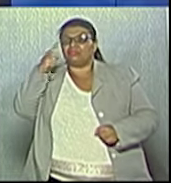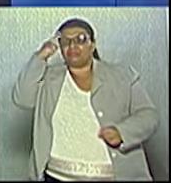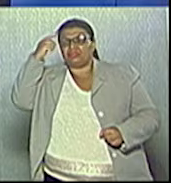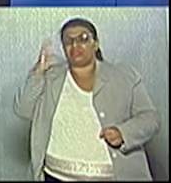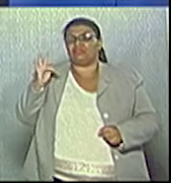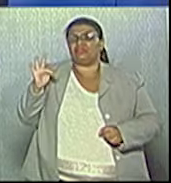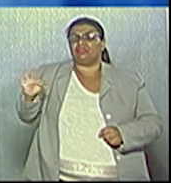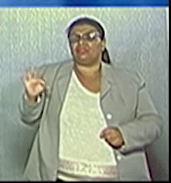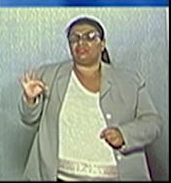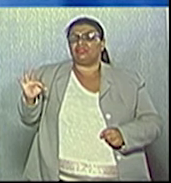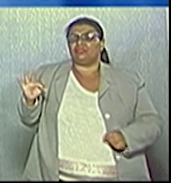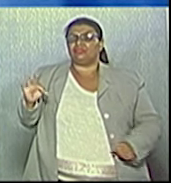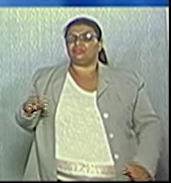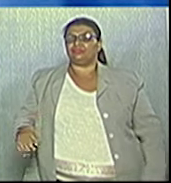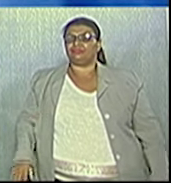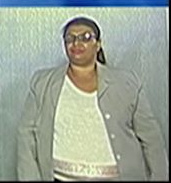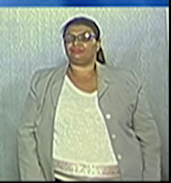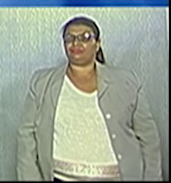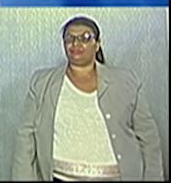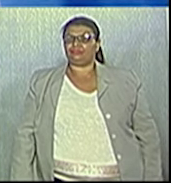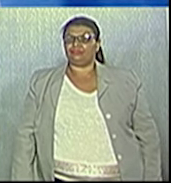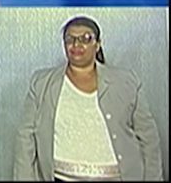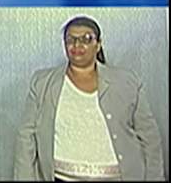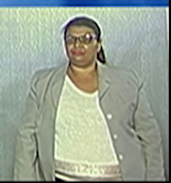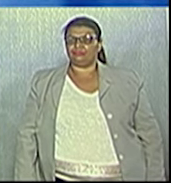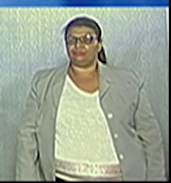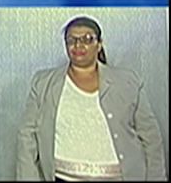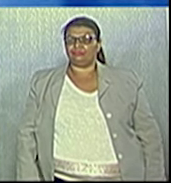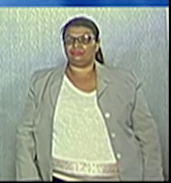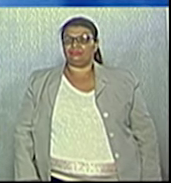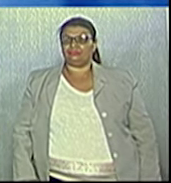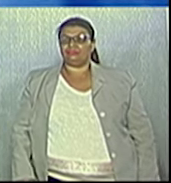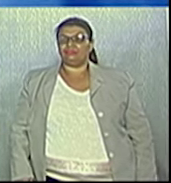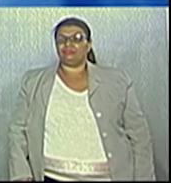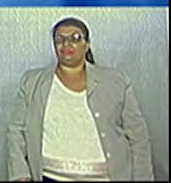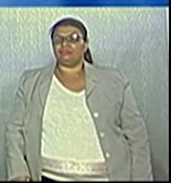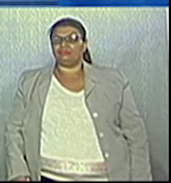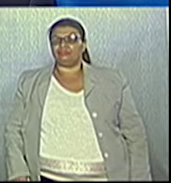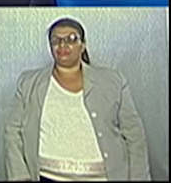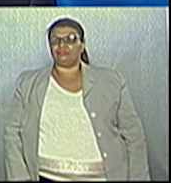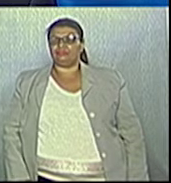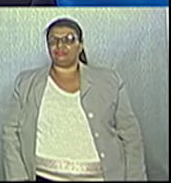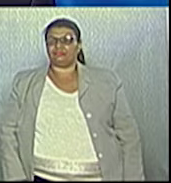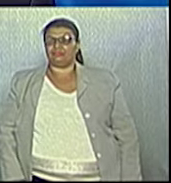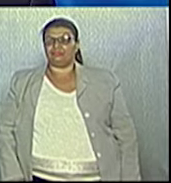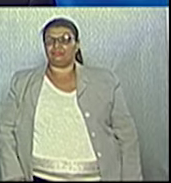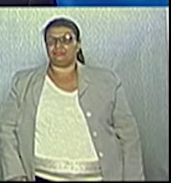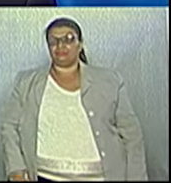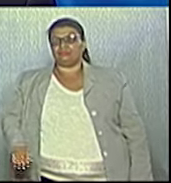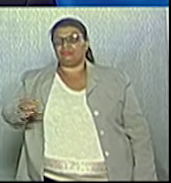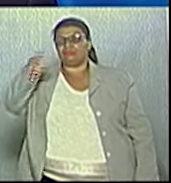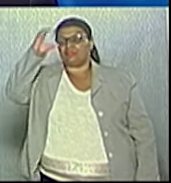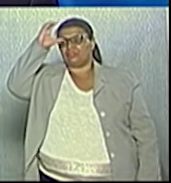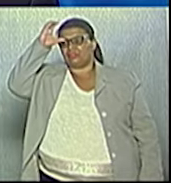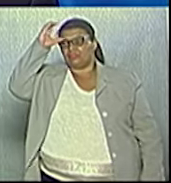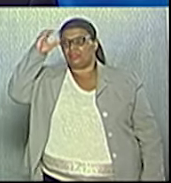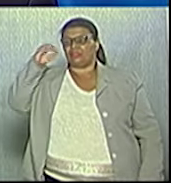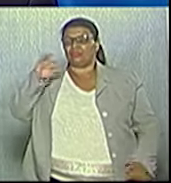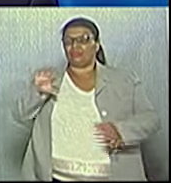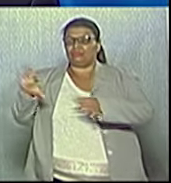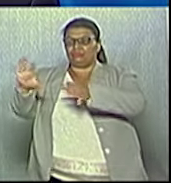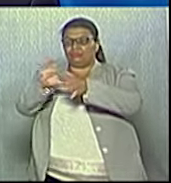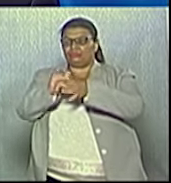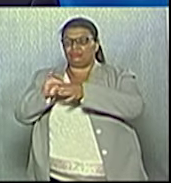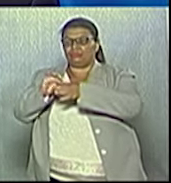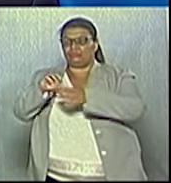candidato? Um minuto e meio para a resposta do candidato Emerson Goulart. Candidato, eu sou filiado ao